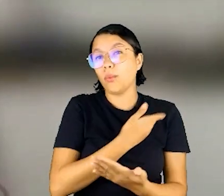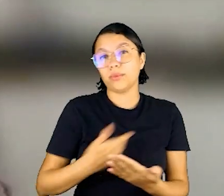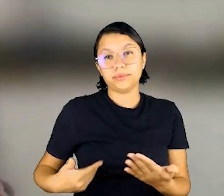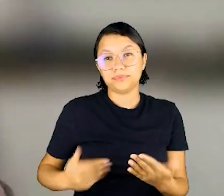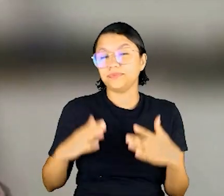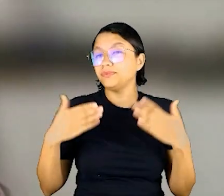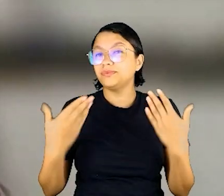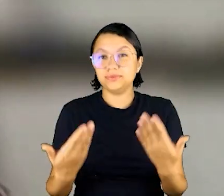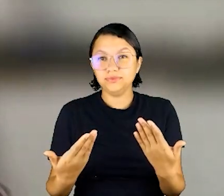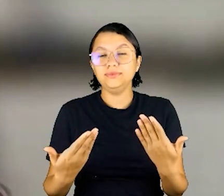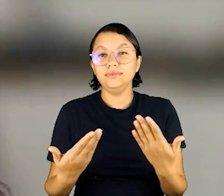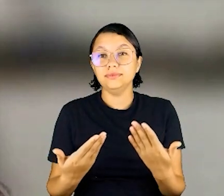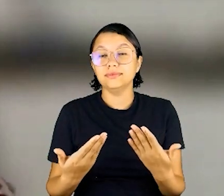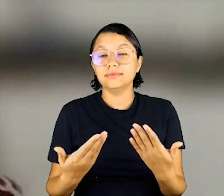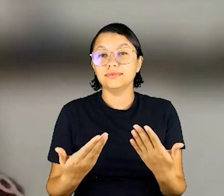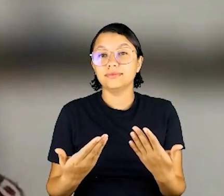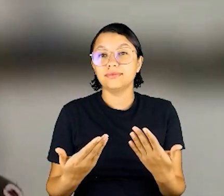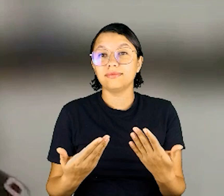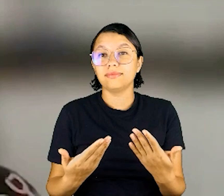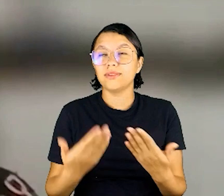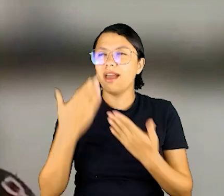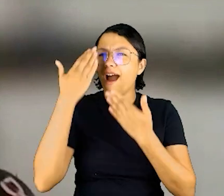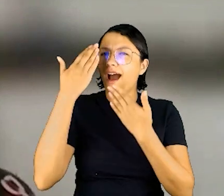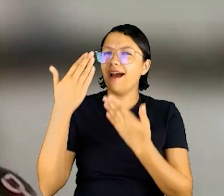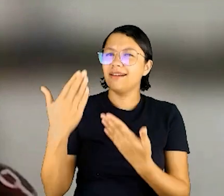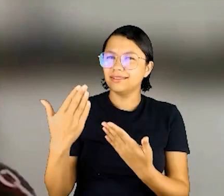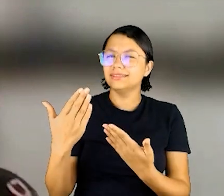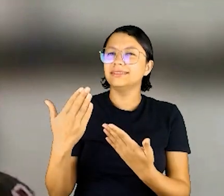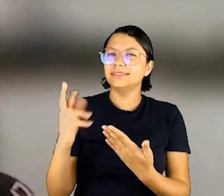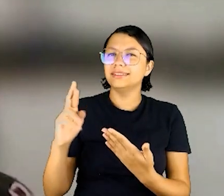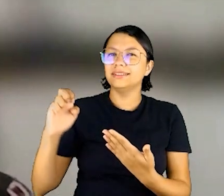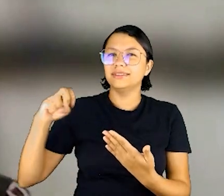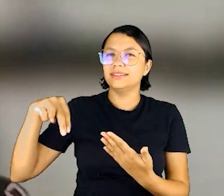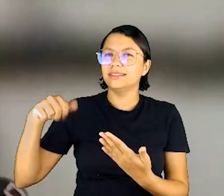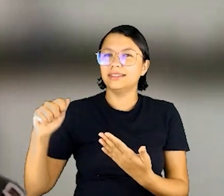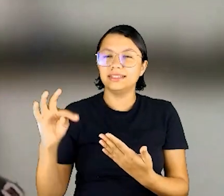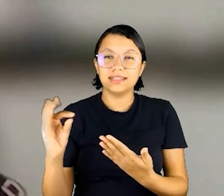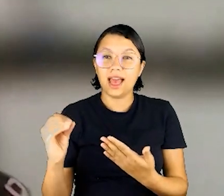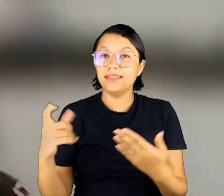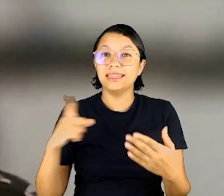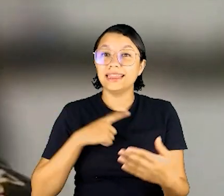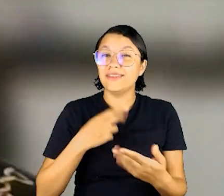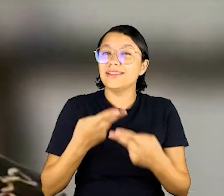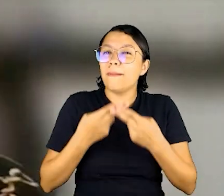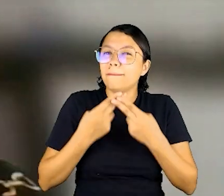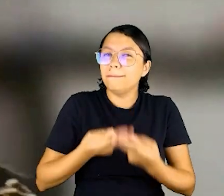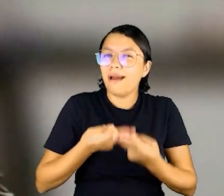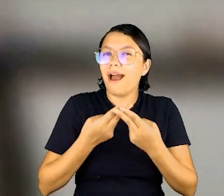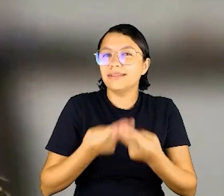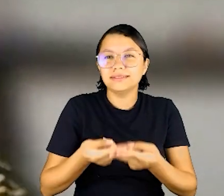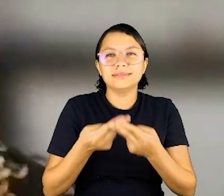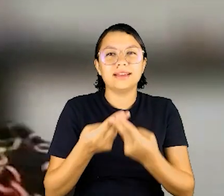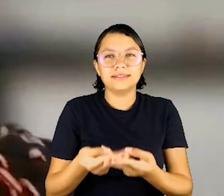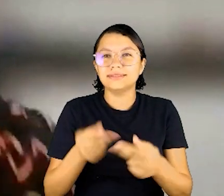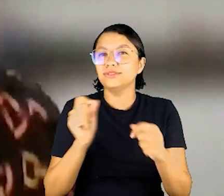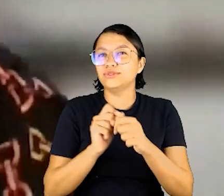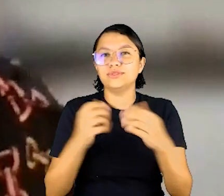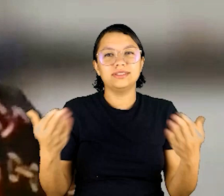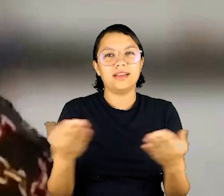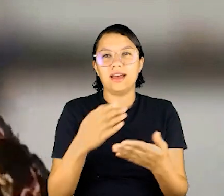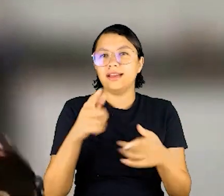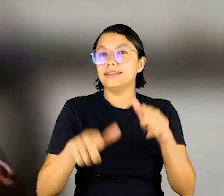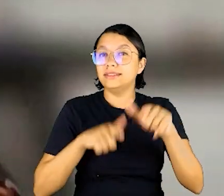públicas. Então, eu fico muito agradecida ao doutor Renato, que teve essa paciência